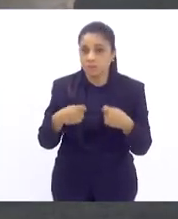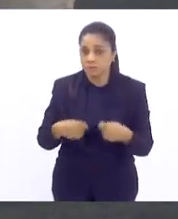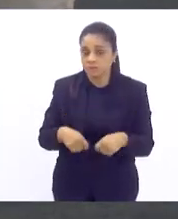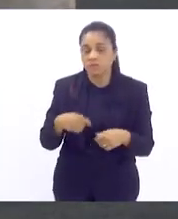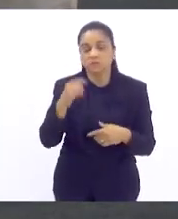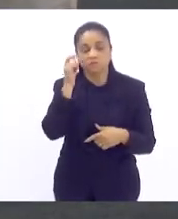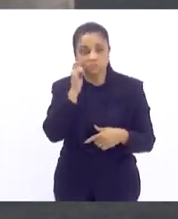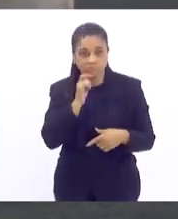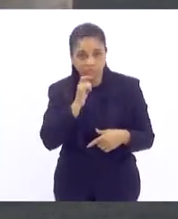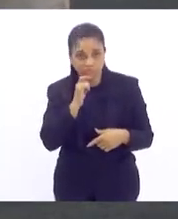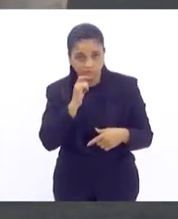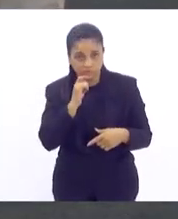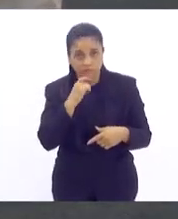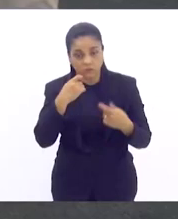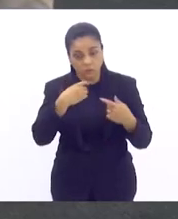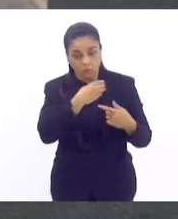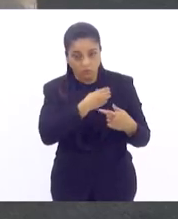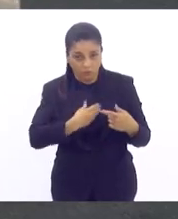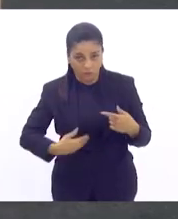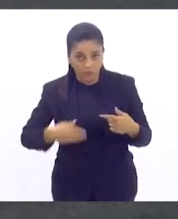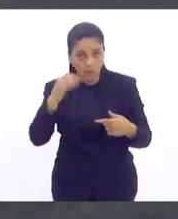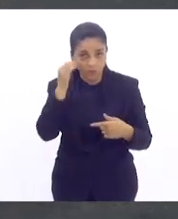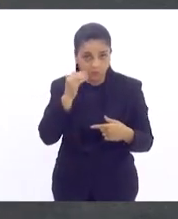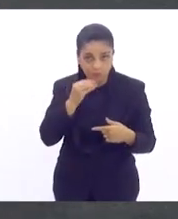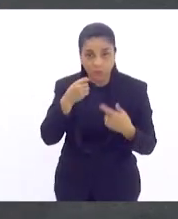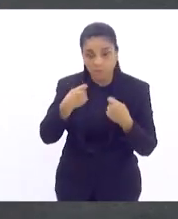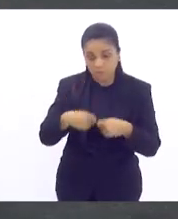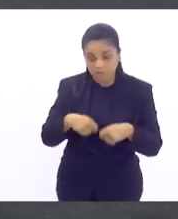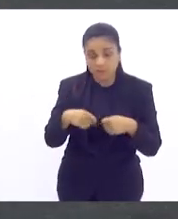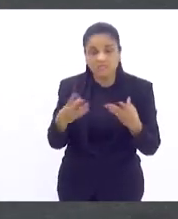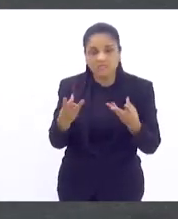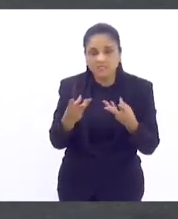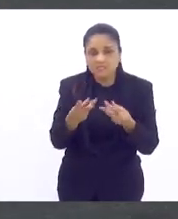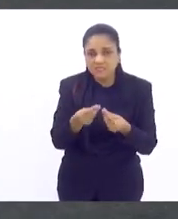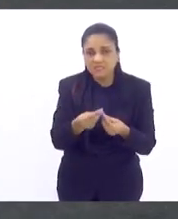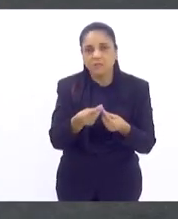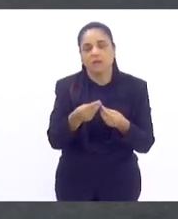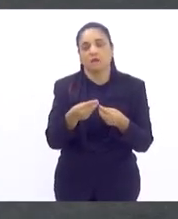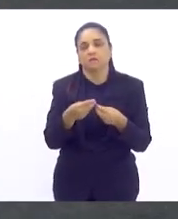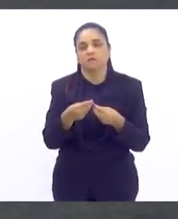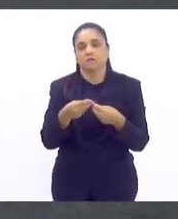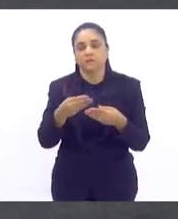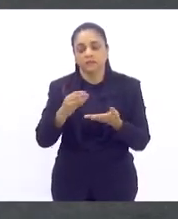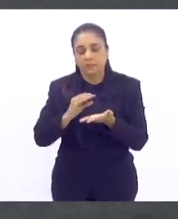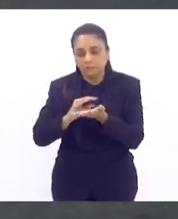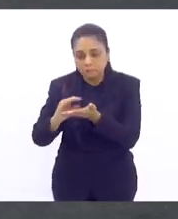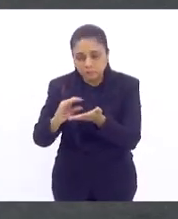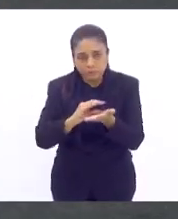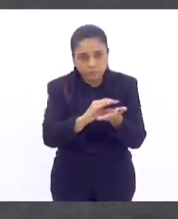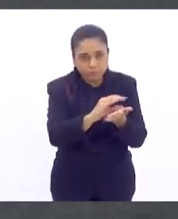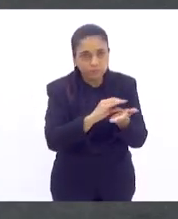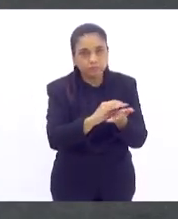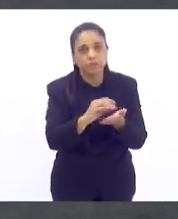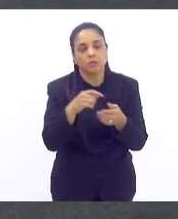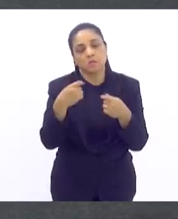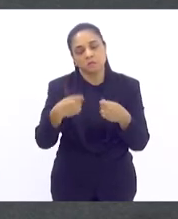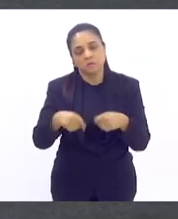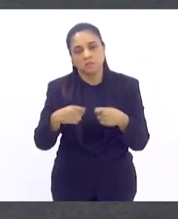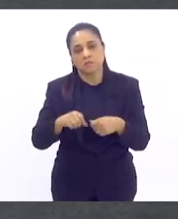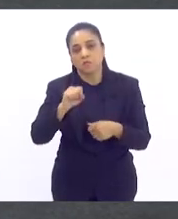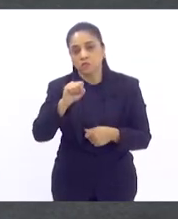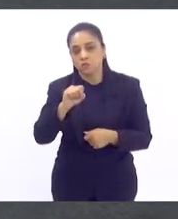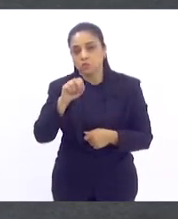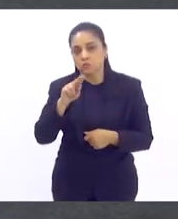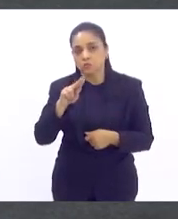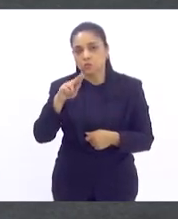elementos centrais de transparência e dê acesso, de fato, àqueles e aquelas que hoje dependem do Super RJ para